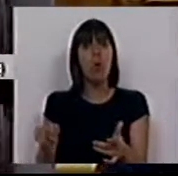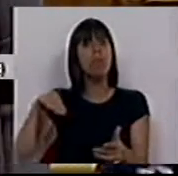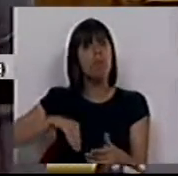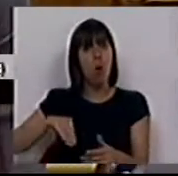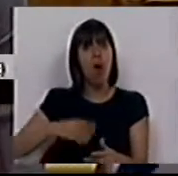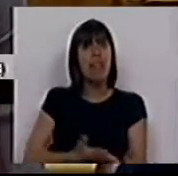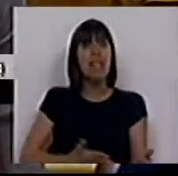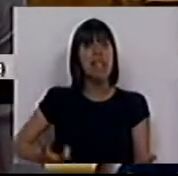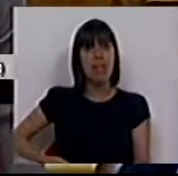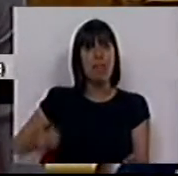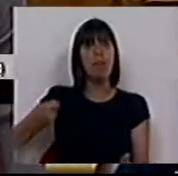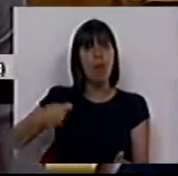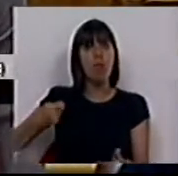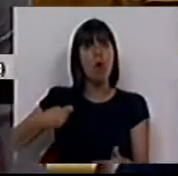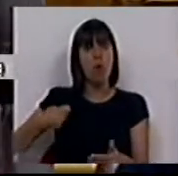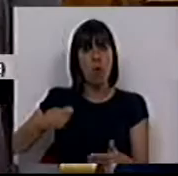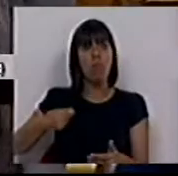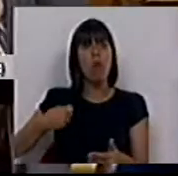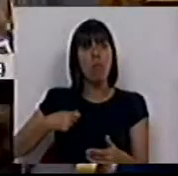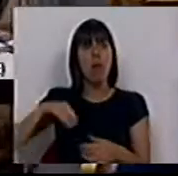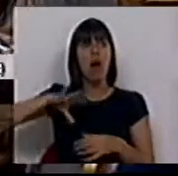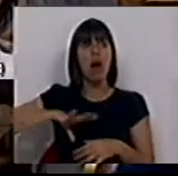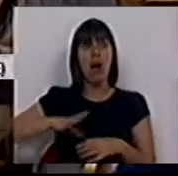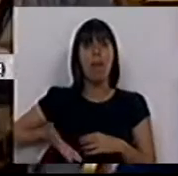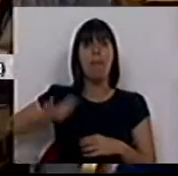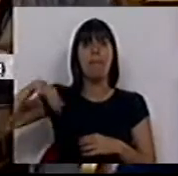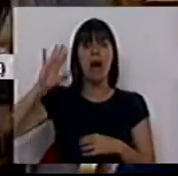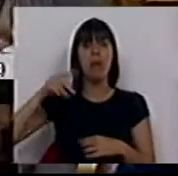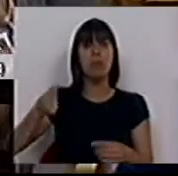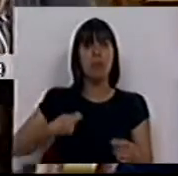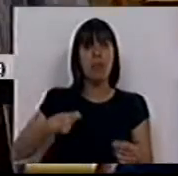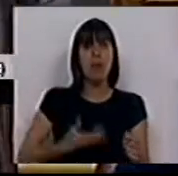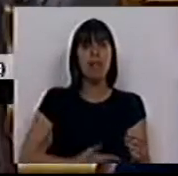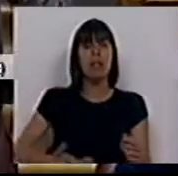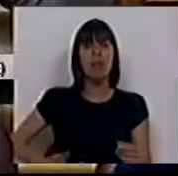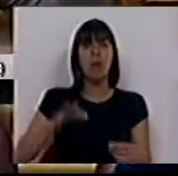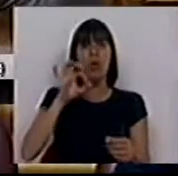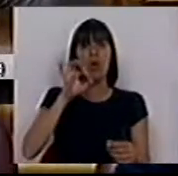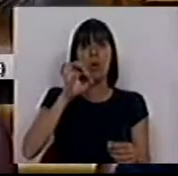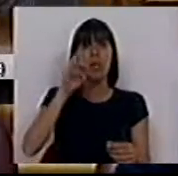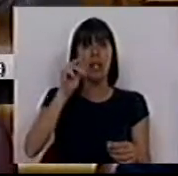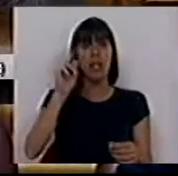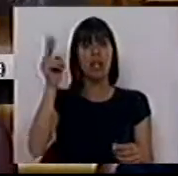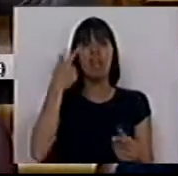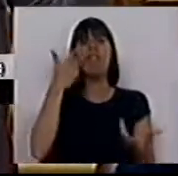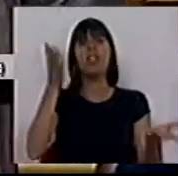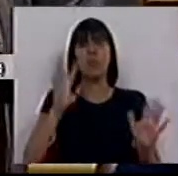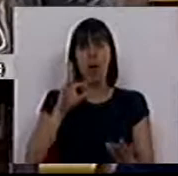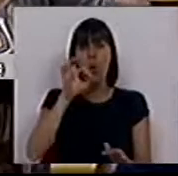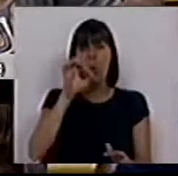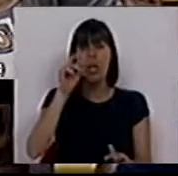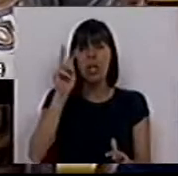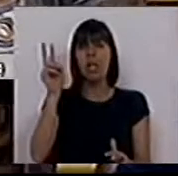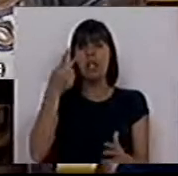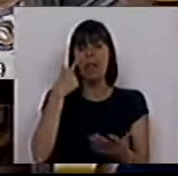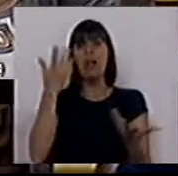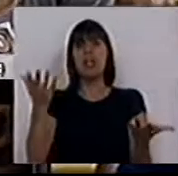estão a receber o subsídio de desemprego e que ganham mais que o subsídio de desemprego, 83 euros, veja bem, Sr.